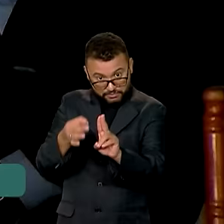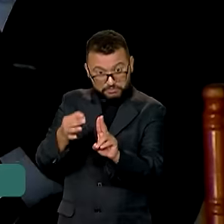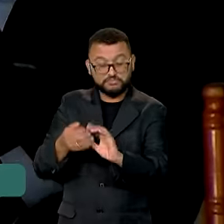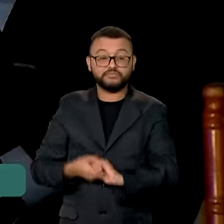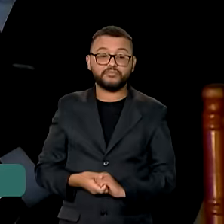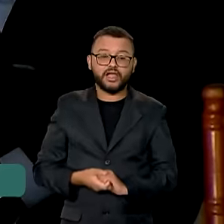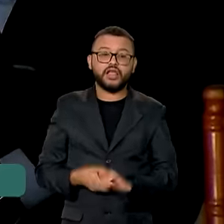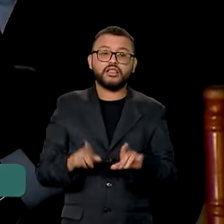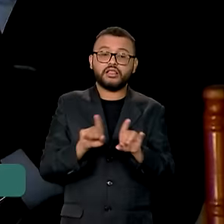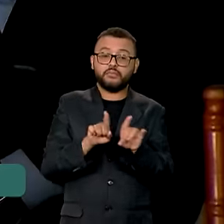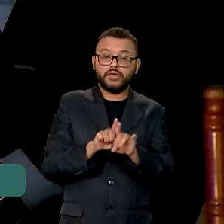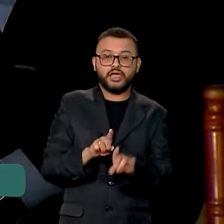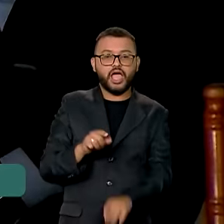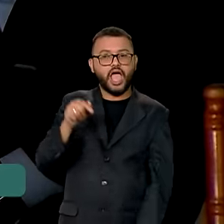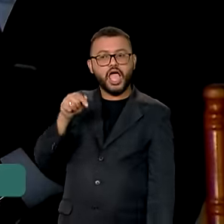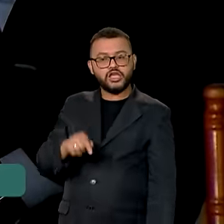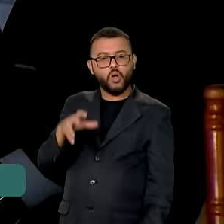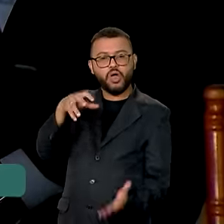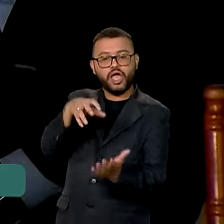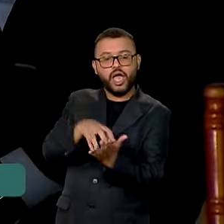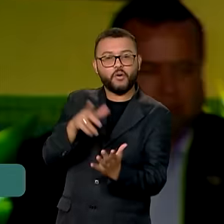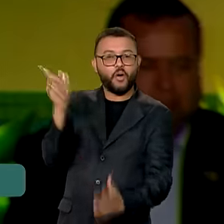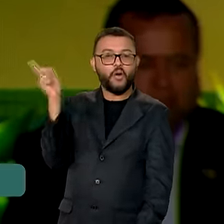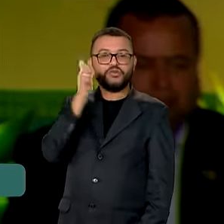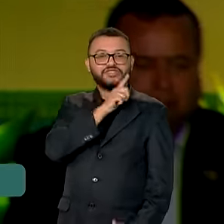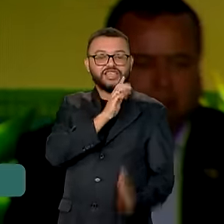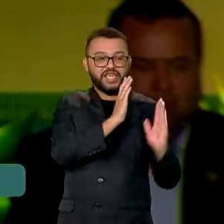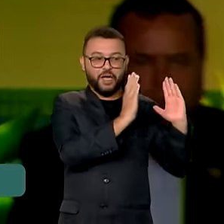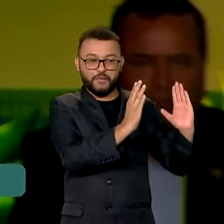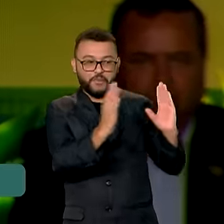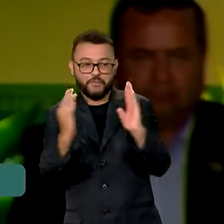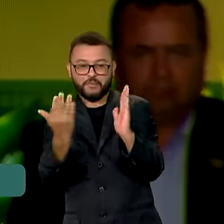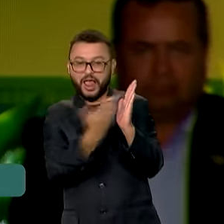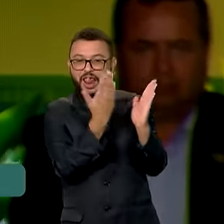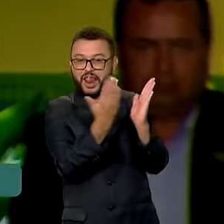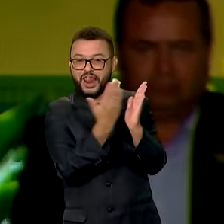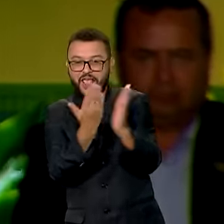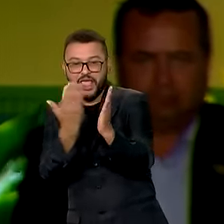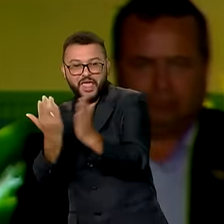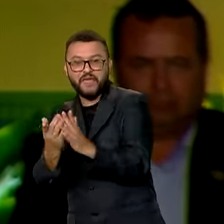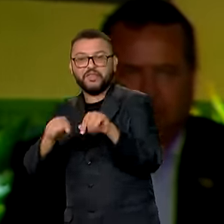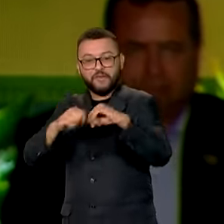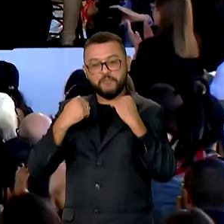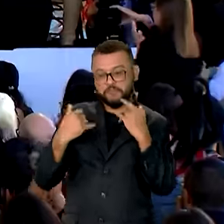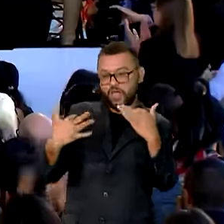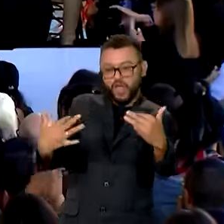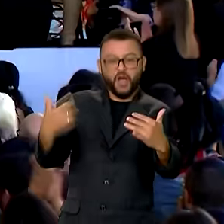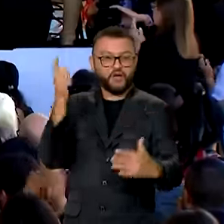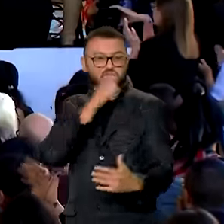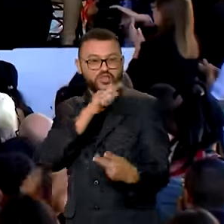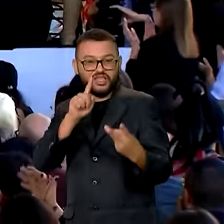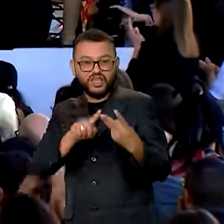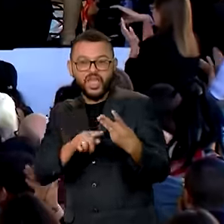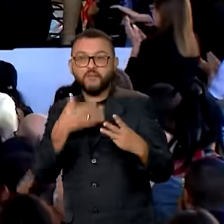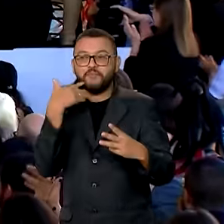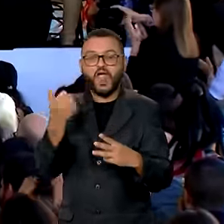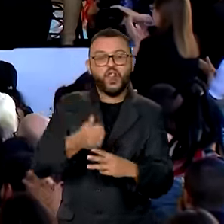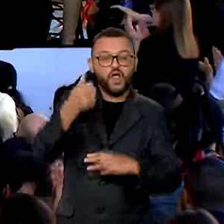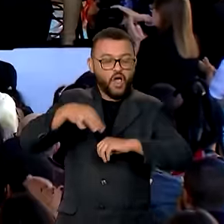Carlos. Aqui esse campus vai ganhar uma biblioteca nova, vai ganhar auditório, vai ganhar a melhor